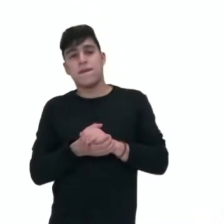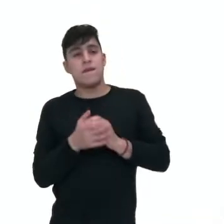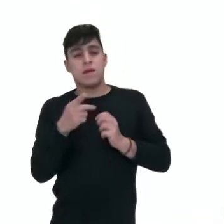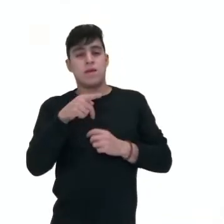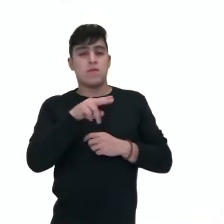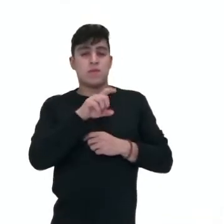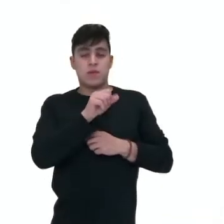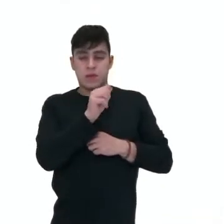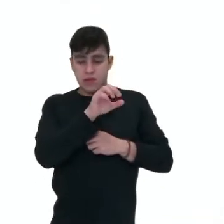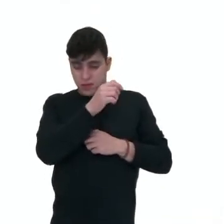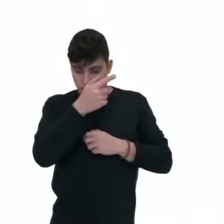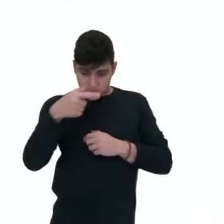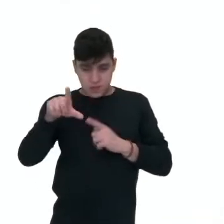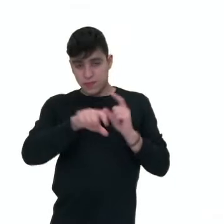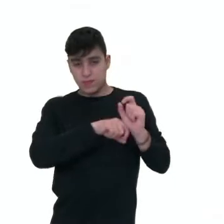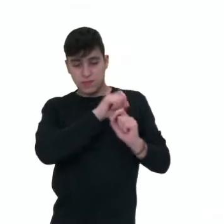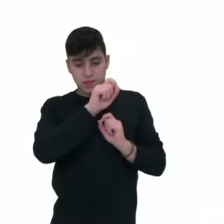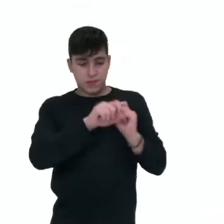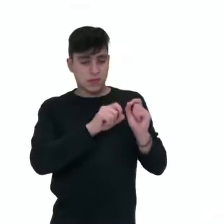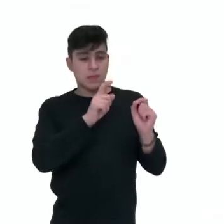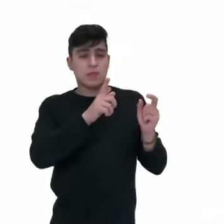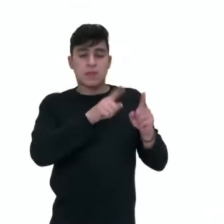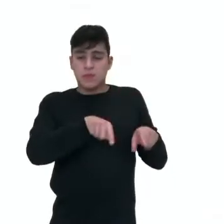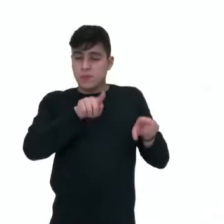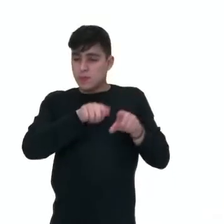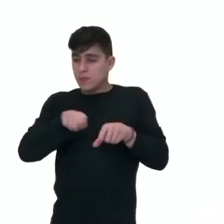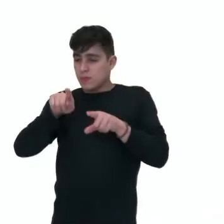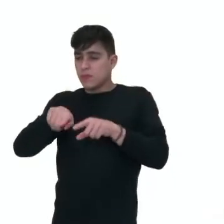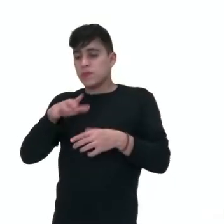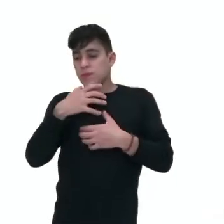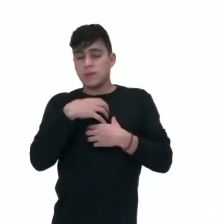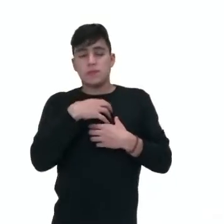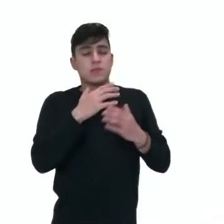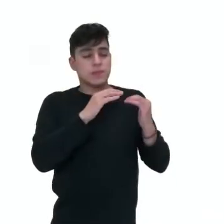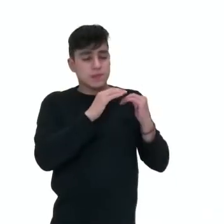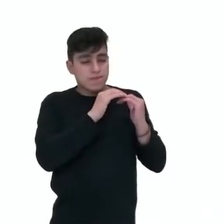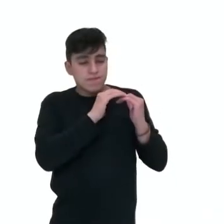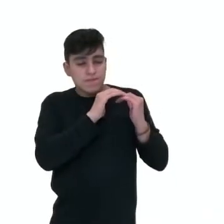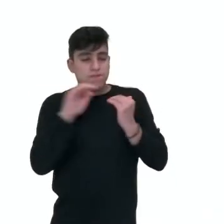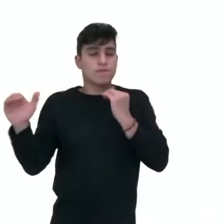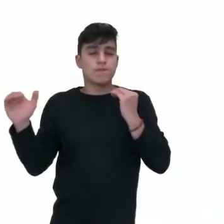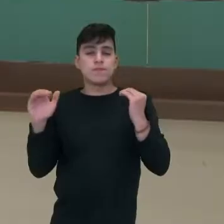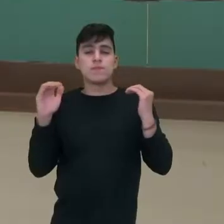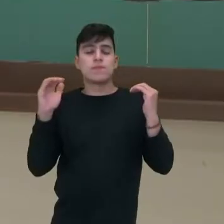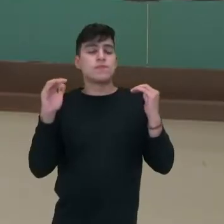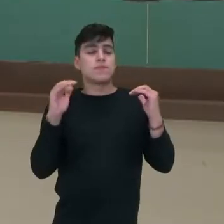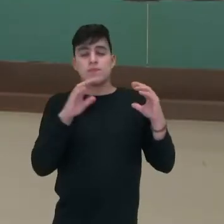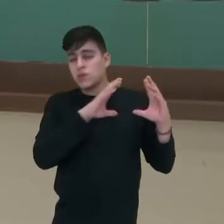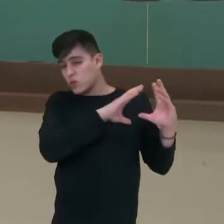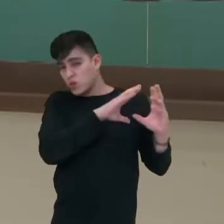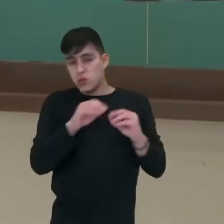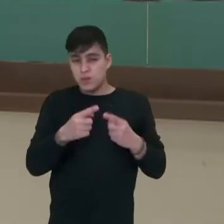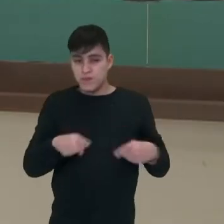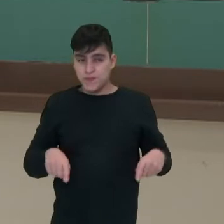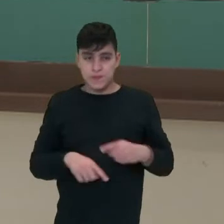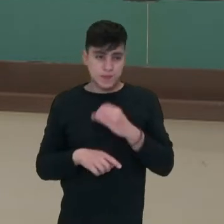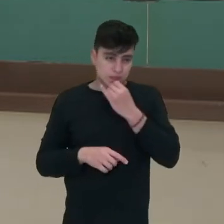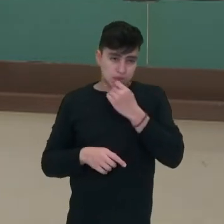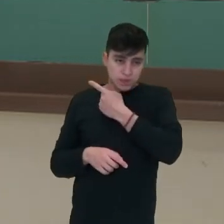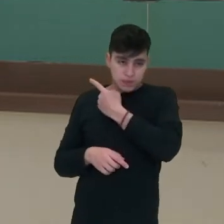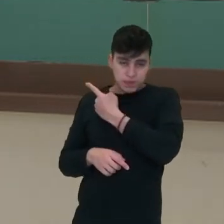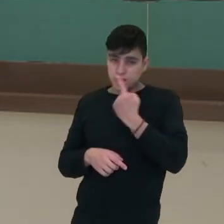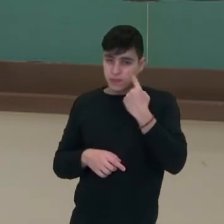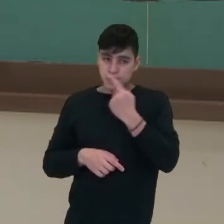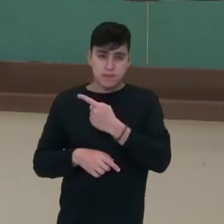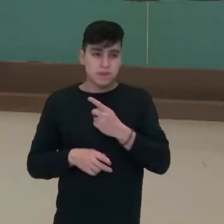de pulso ou pulsação as batidas que se repetem de maneira regular e idêntica ao longo da sua execução. Então, aqui um exemplo,